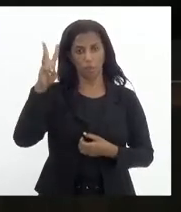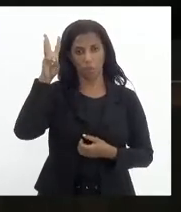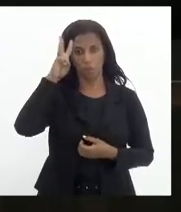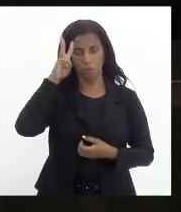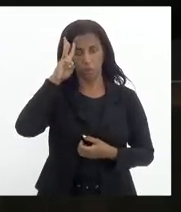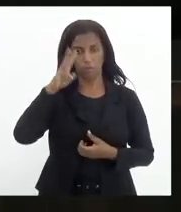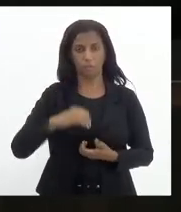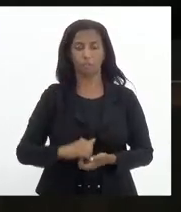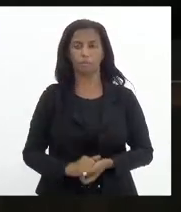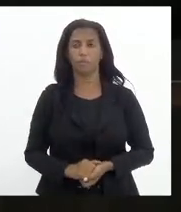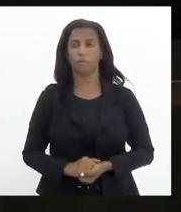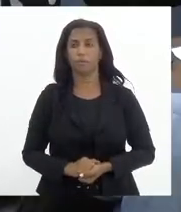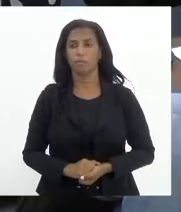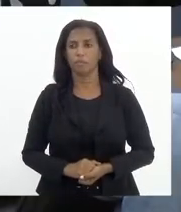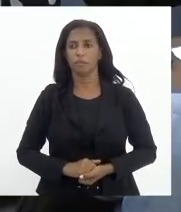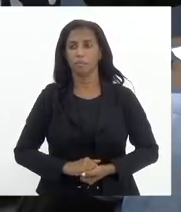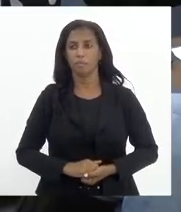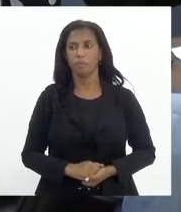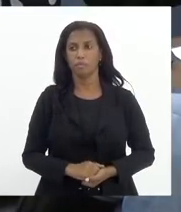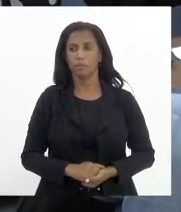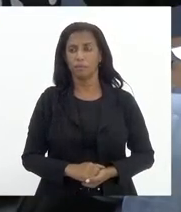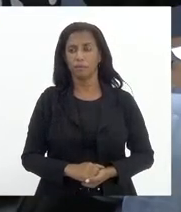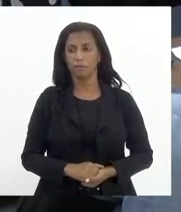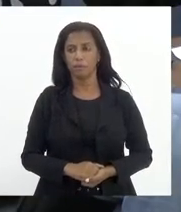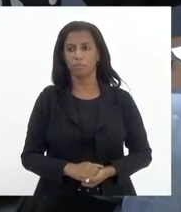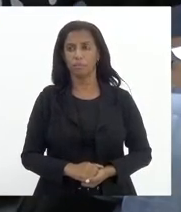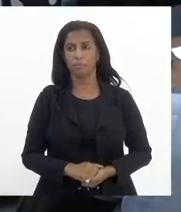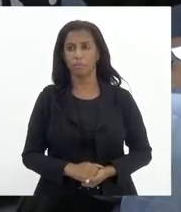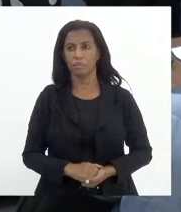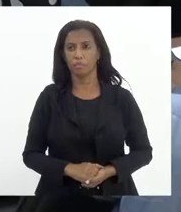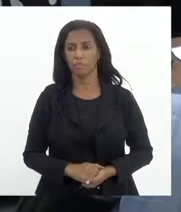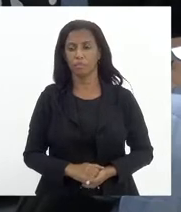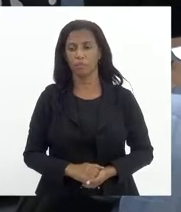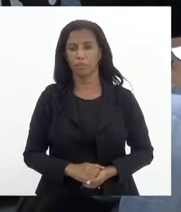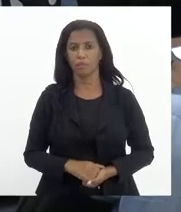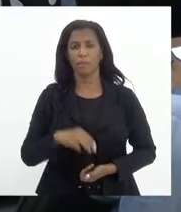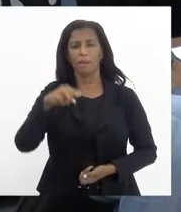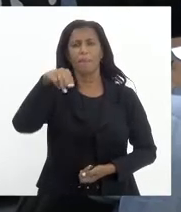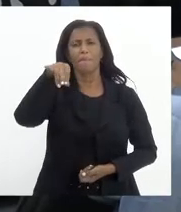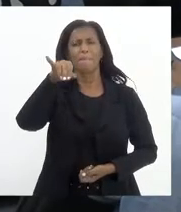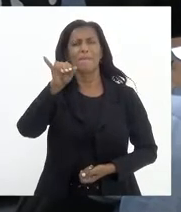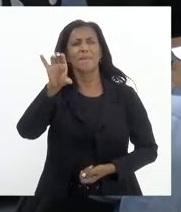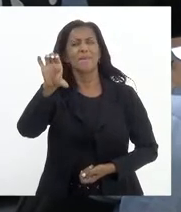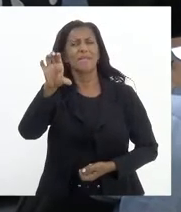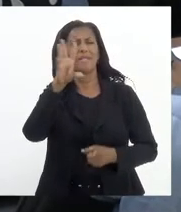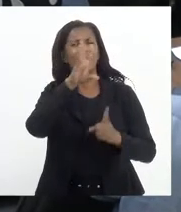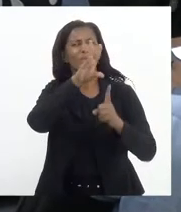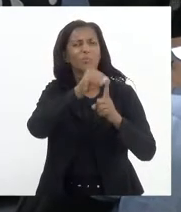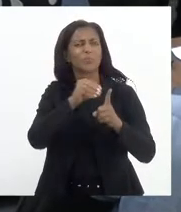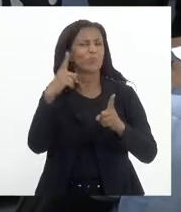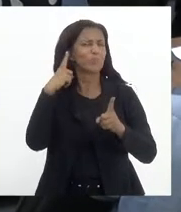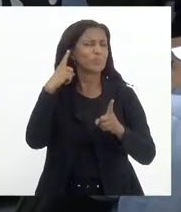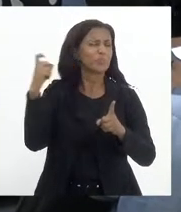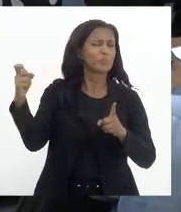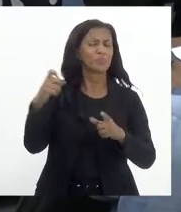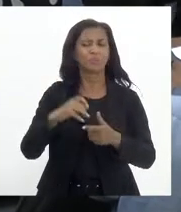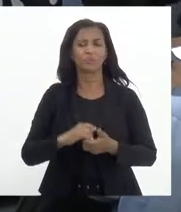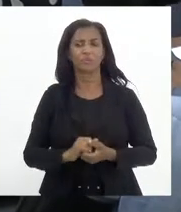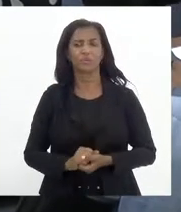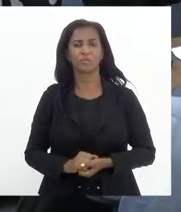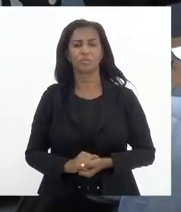terça-feira. O Presidente... Constante Mink, está aberto o seu som, Mink. Carlos Mink. Eu